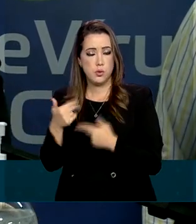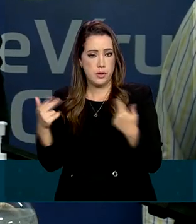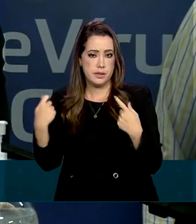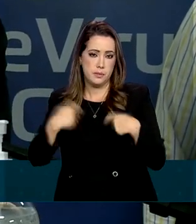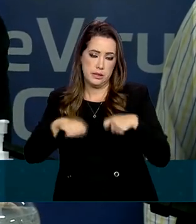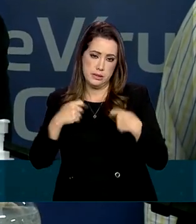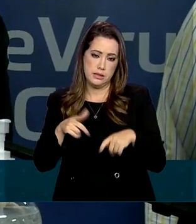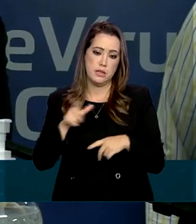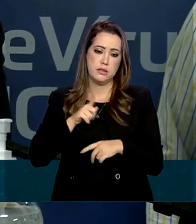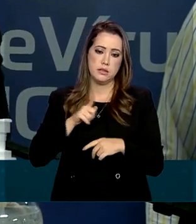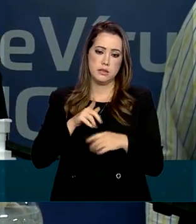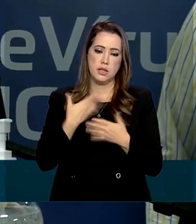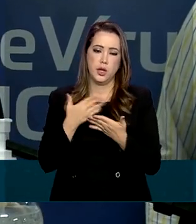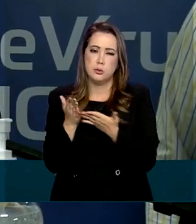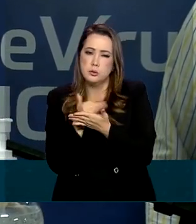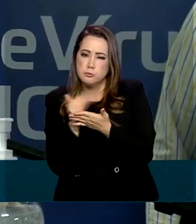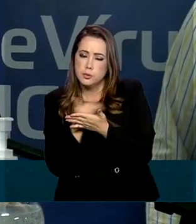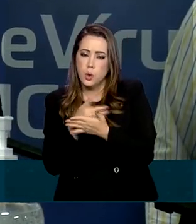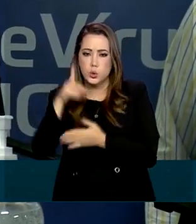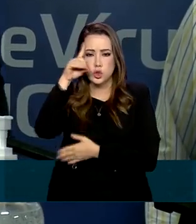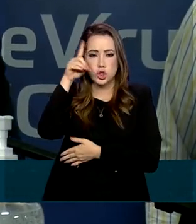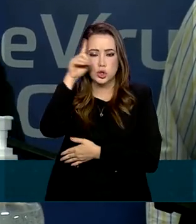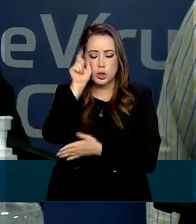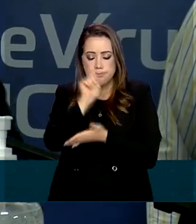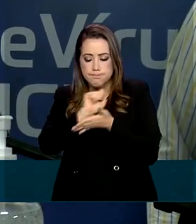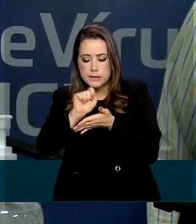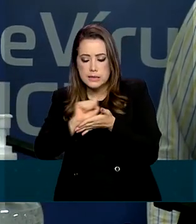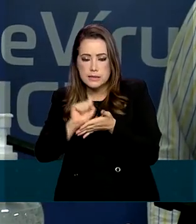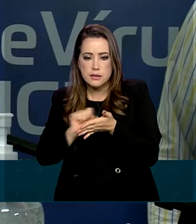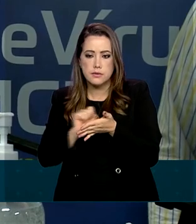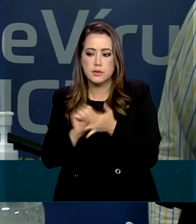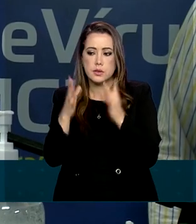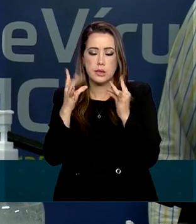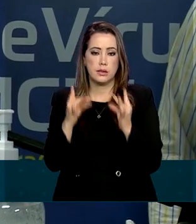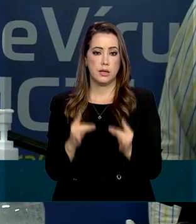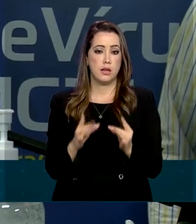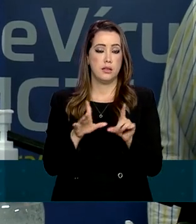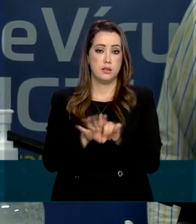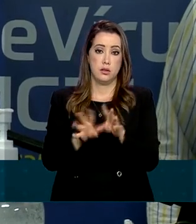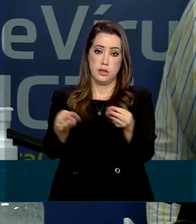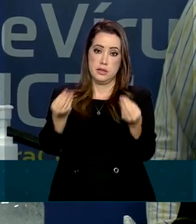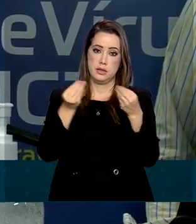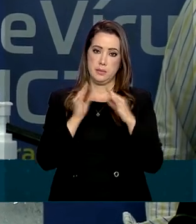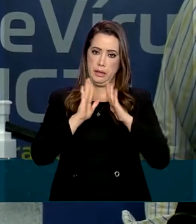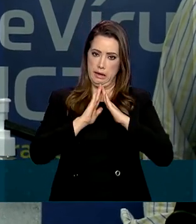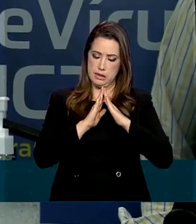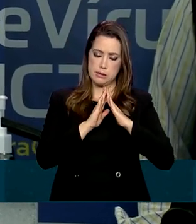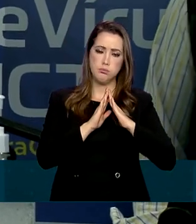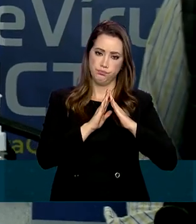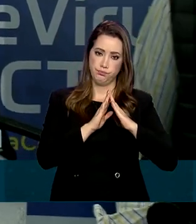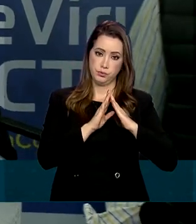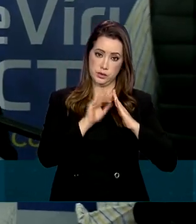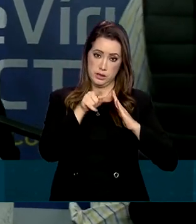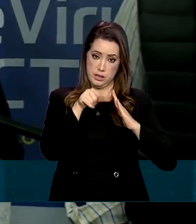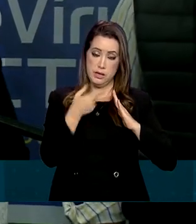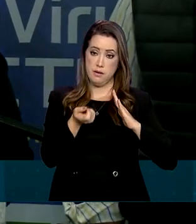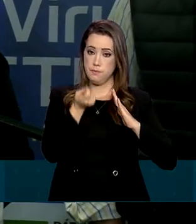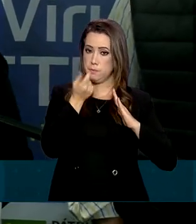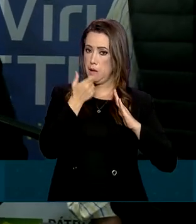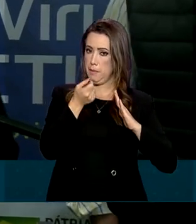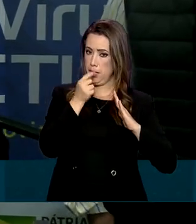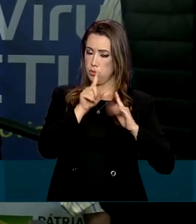inclusive um manualzinho diário do paciente para ele anotar as coisas. Ele vai receber em casa, ele vai tomar o remédio segundo prescrito